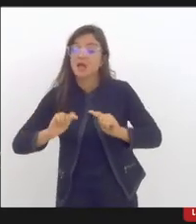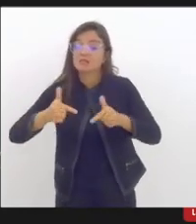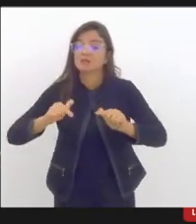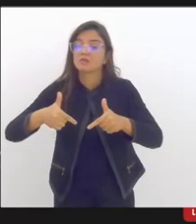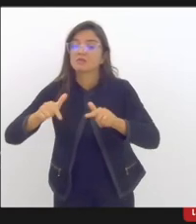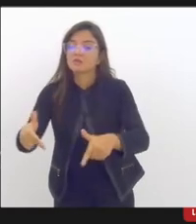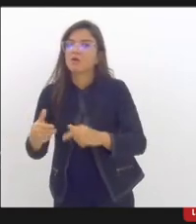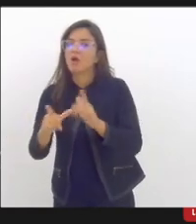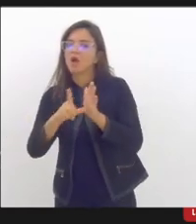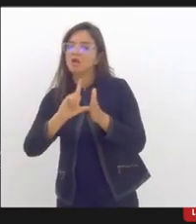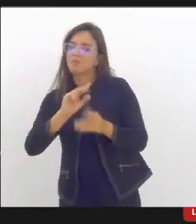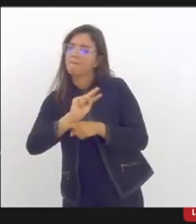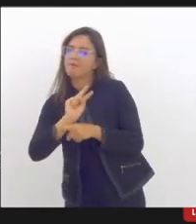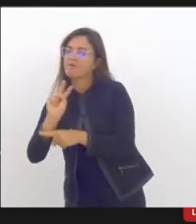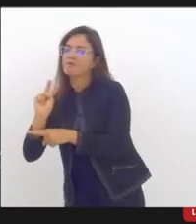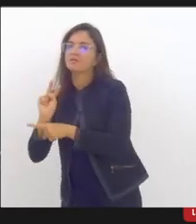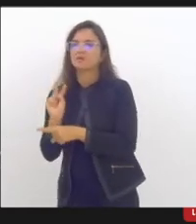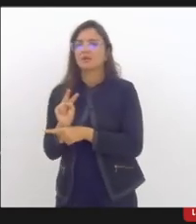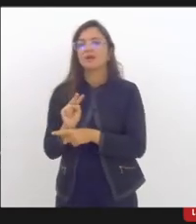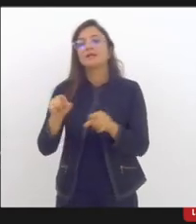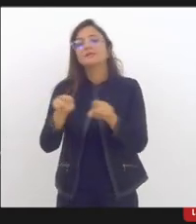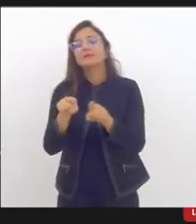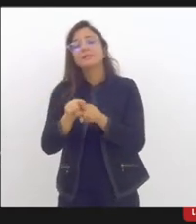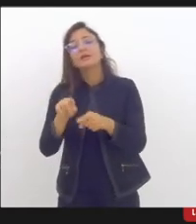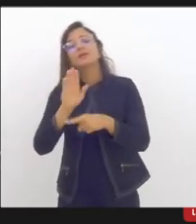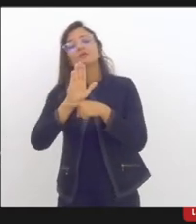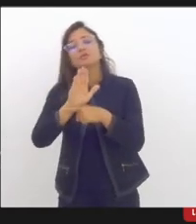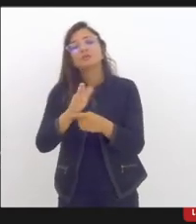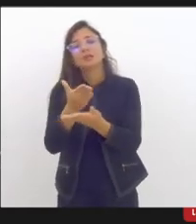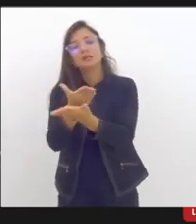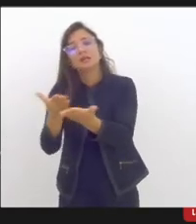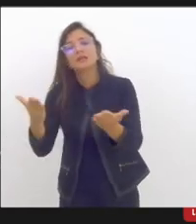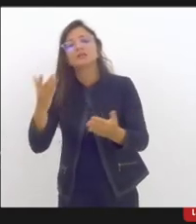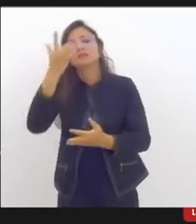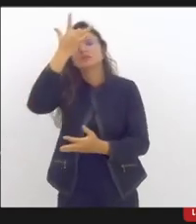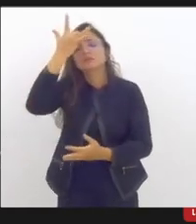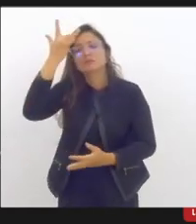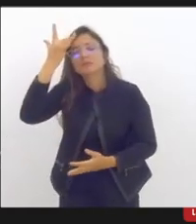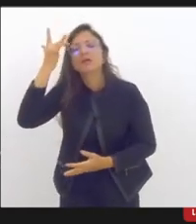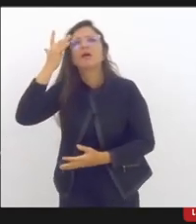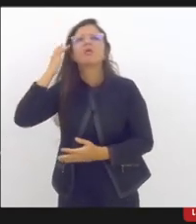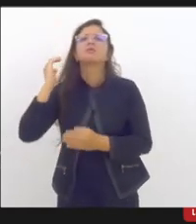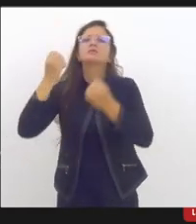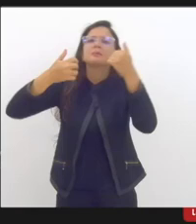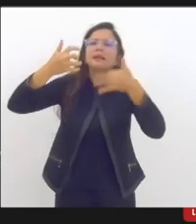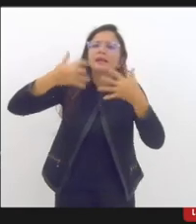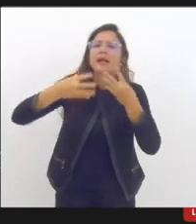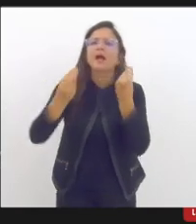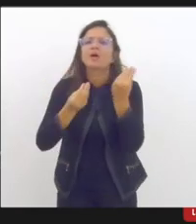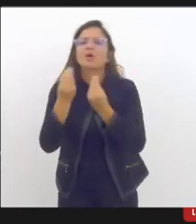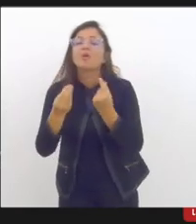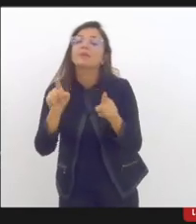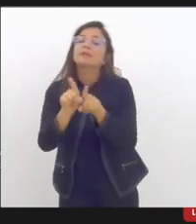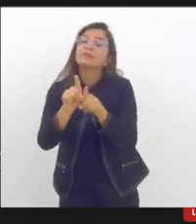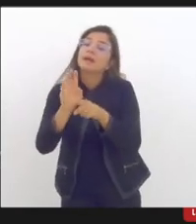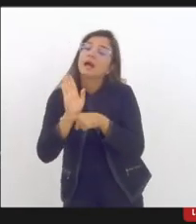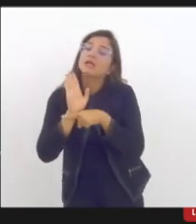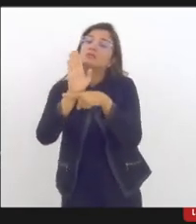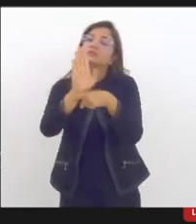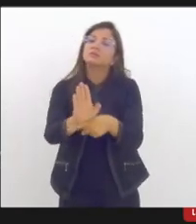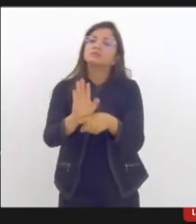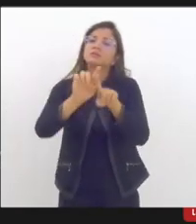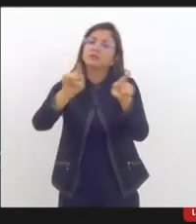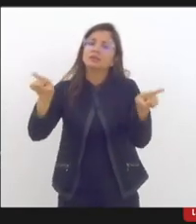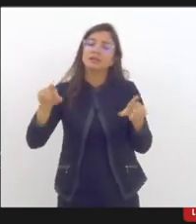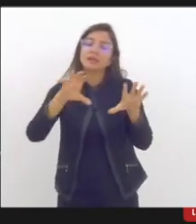né? E de promoção à saúde mental nas nossas unidades escolares, como também de assessoramento às